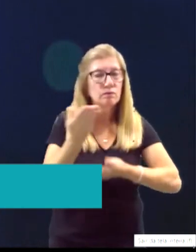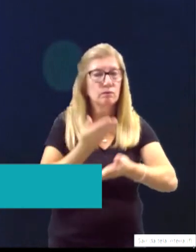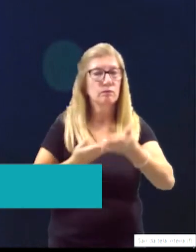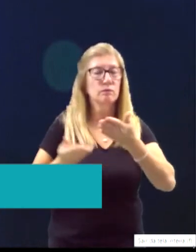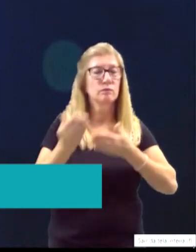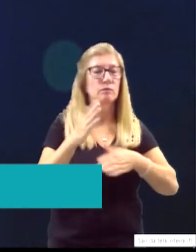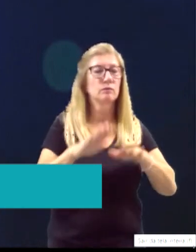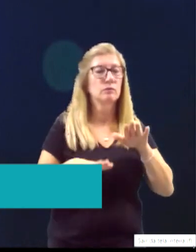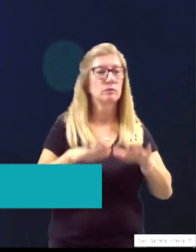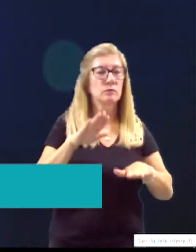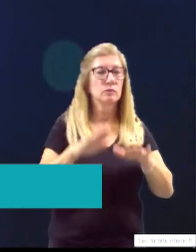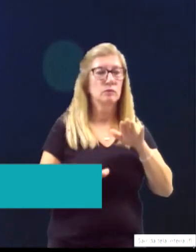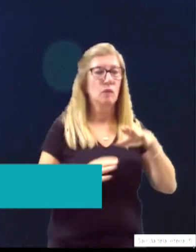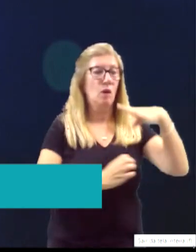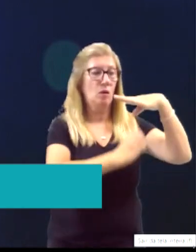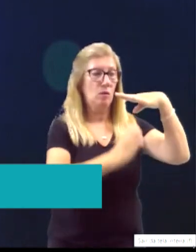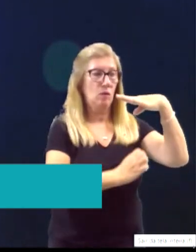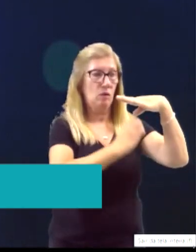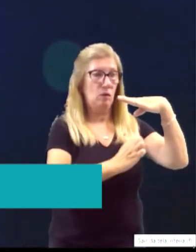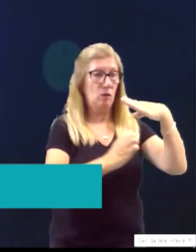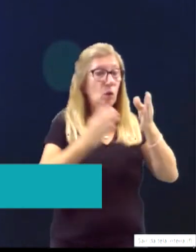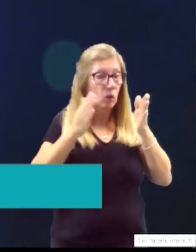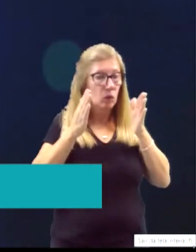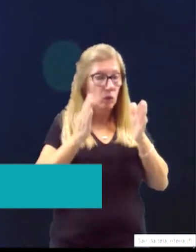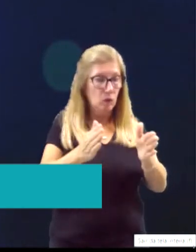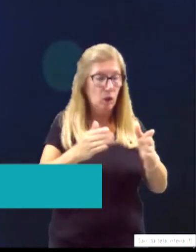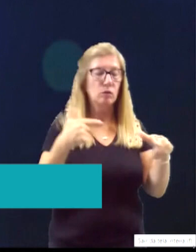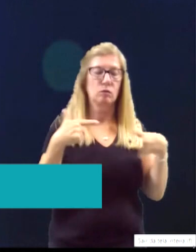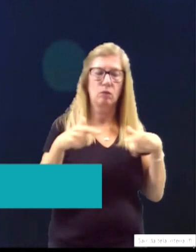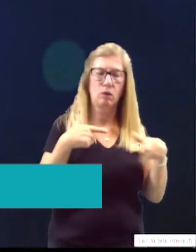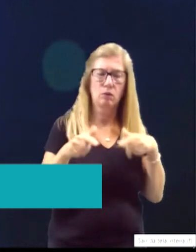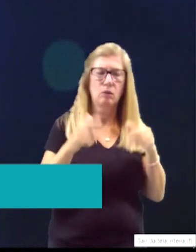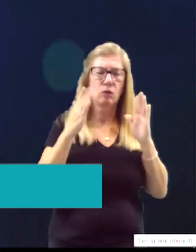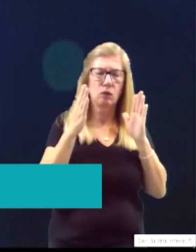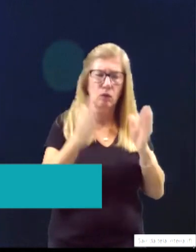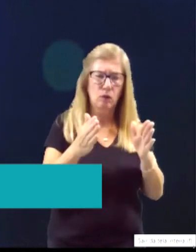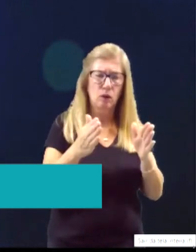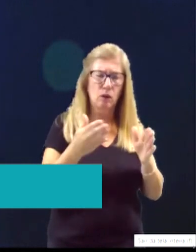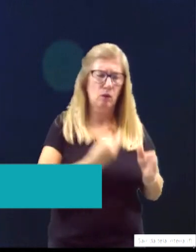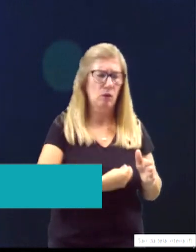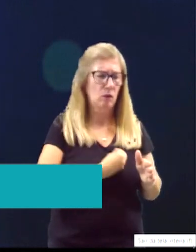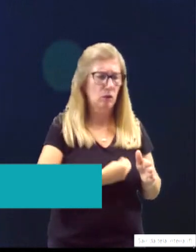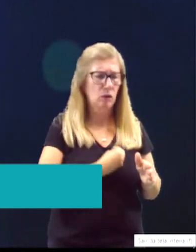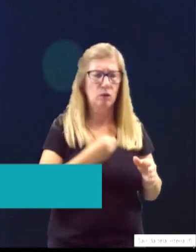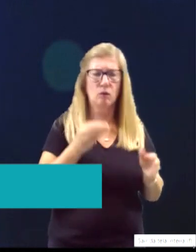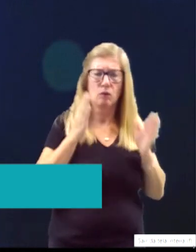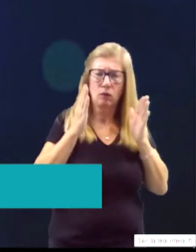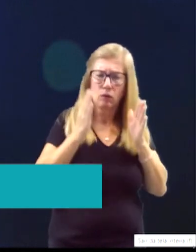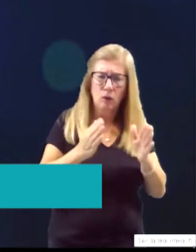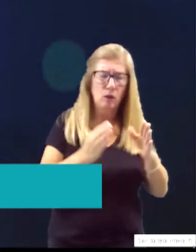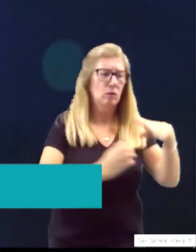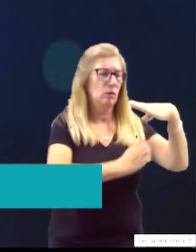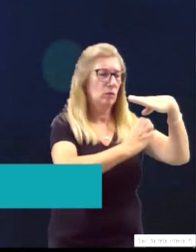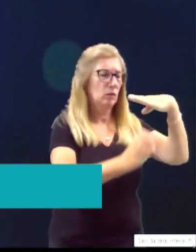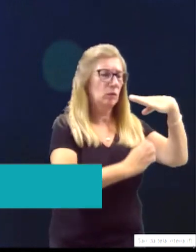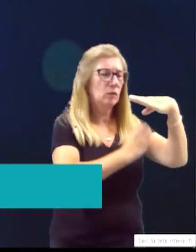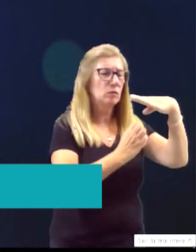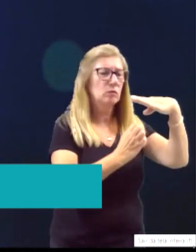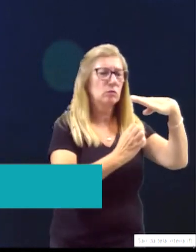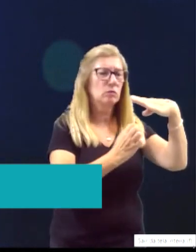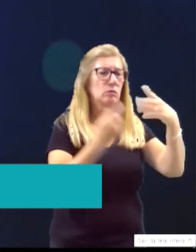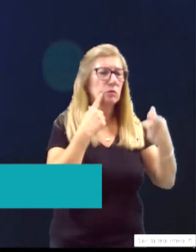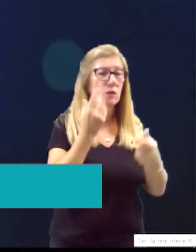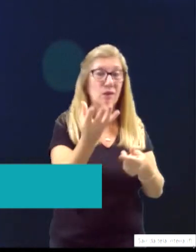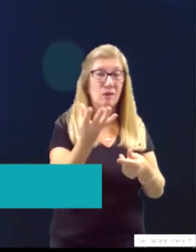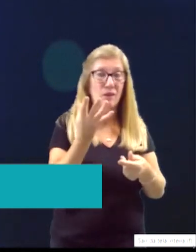o empresariado focado no seu trabalho, focado na sua vida, focado na sua empresa, em busca de